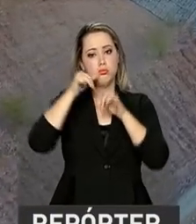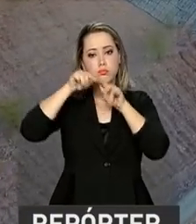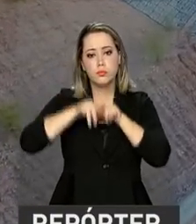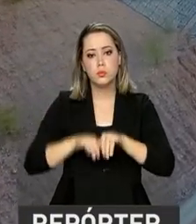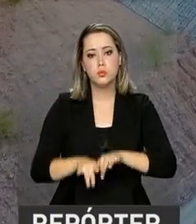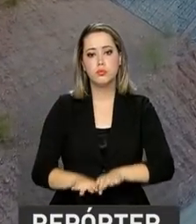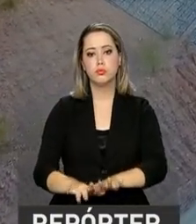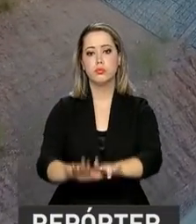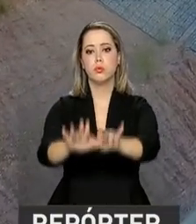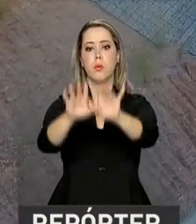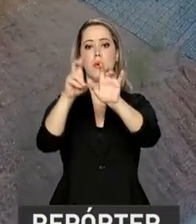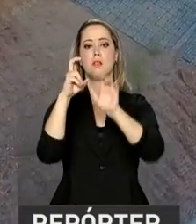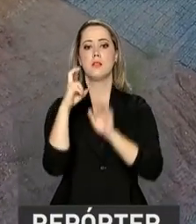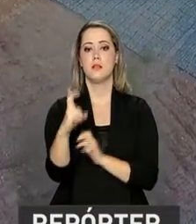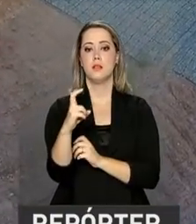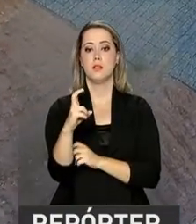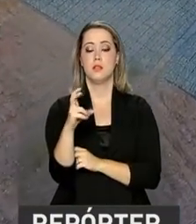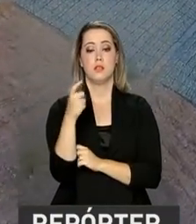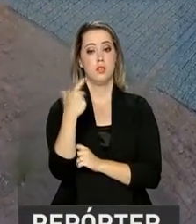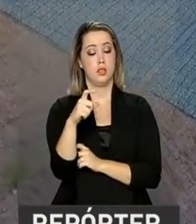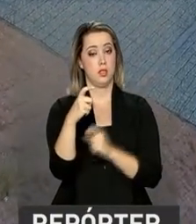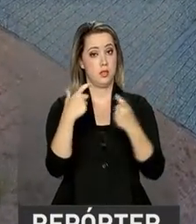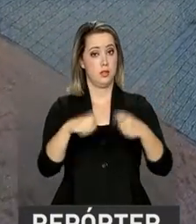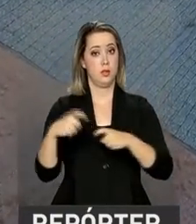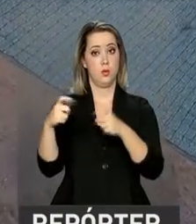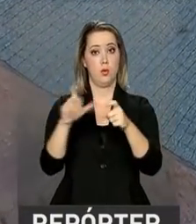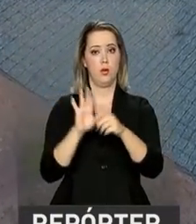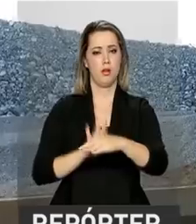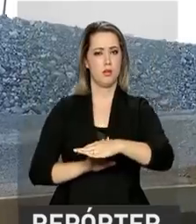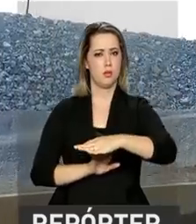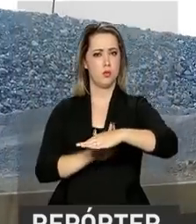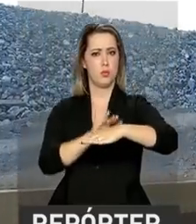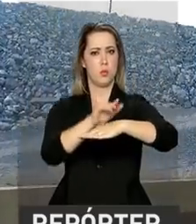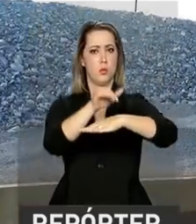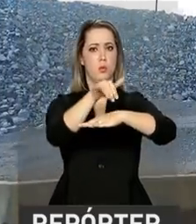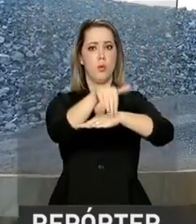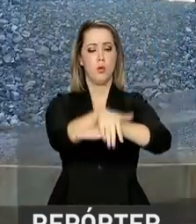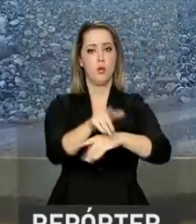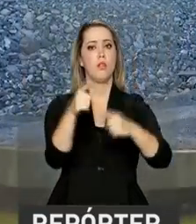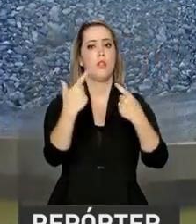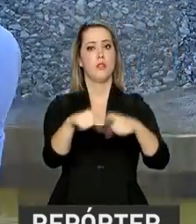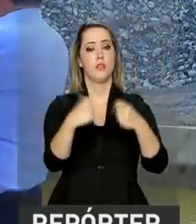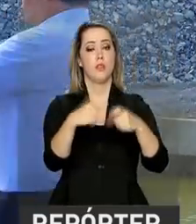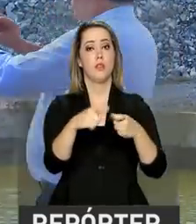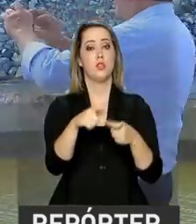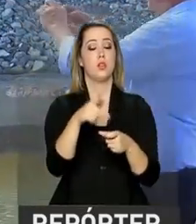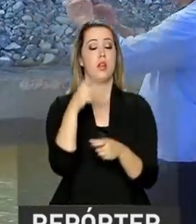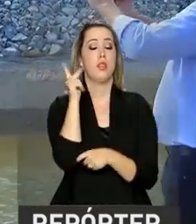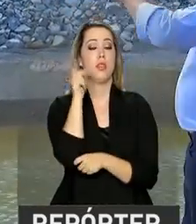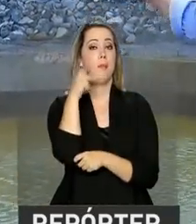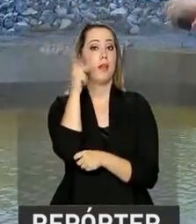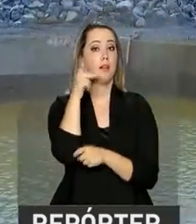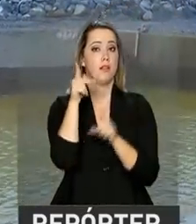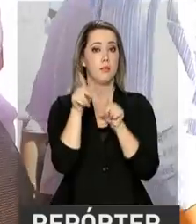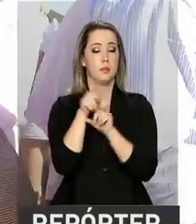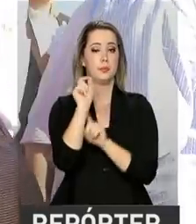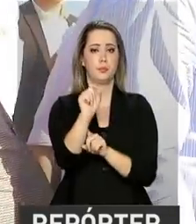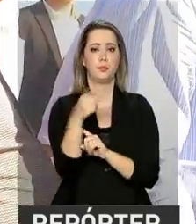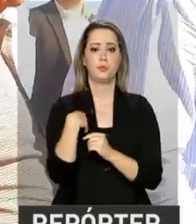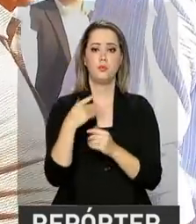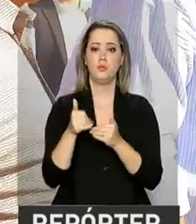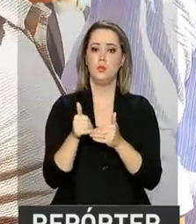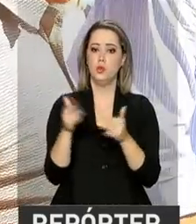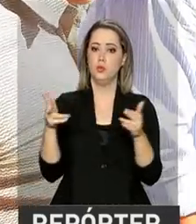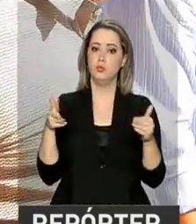Passou por outras cinco estações e subiu 217 quilômetros, até chegar a Monteiro, na Paraíba, onde o presidente Michel Temer